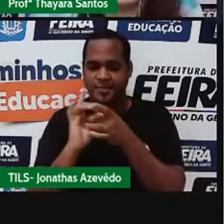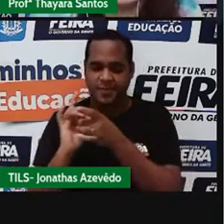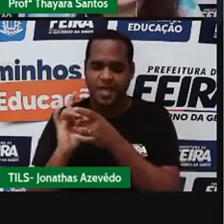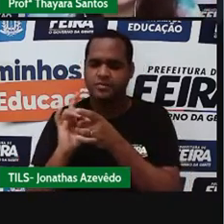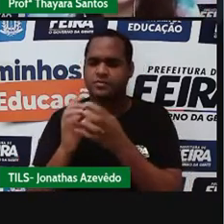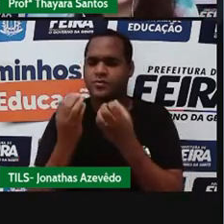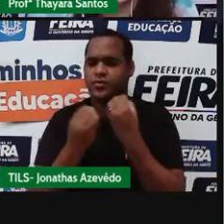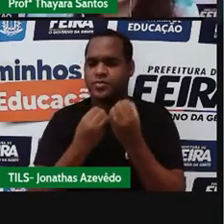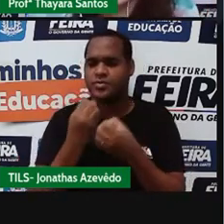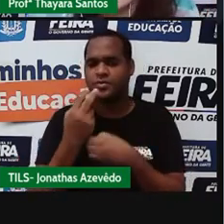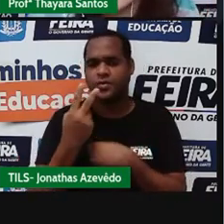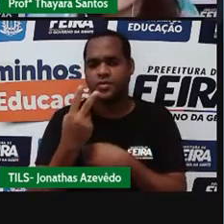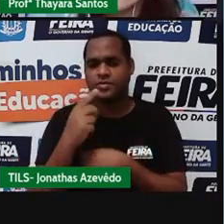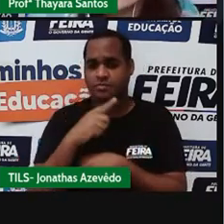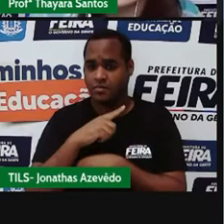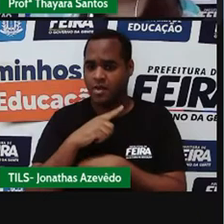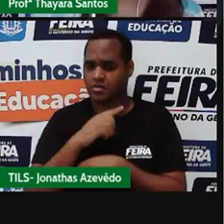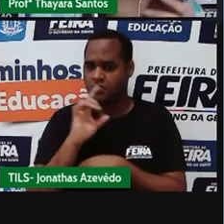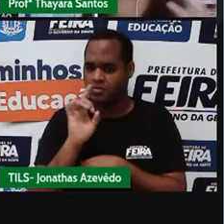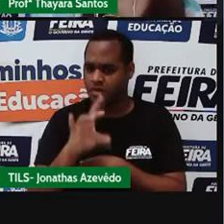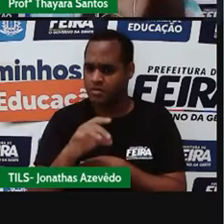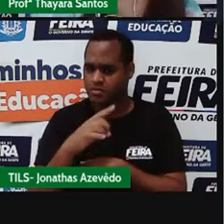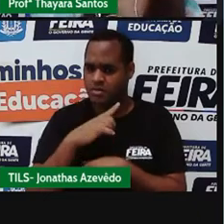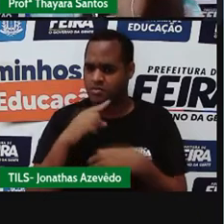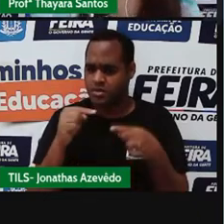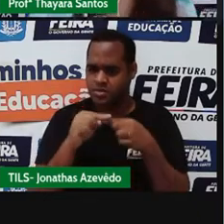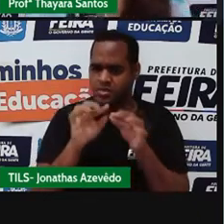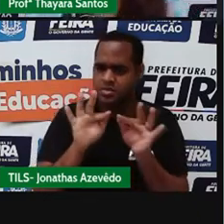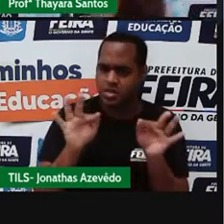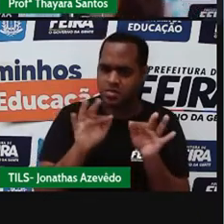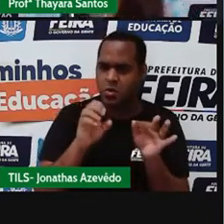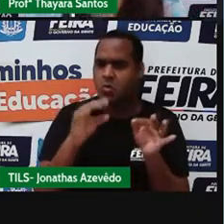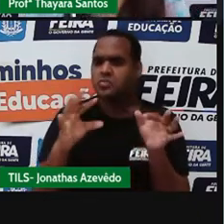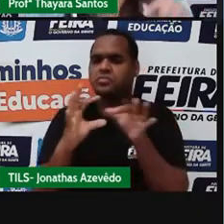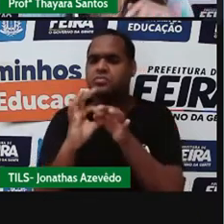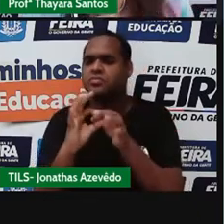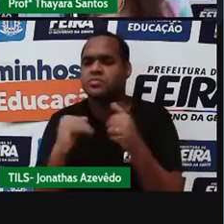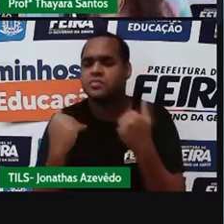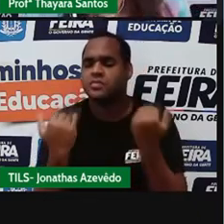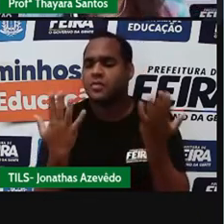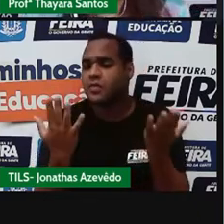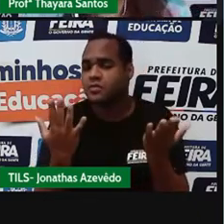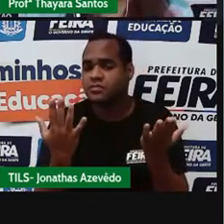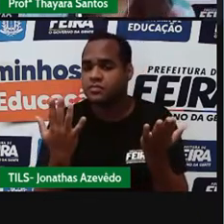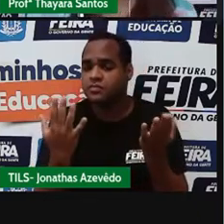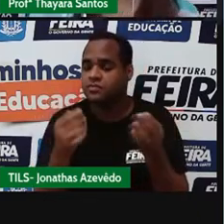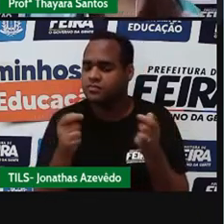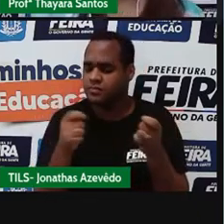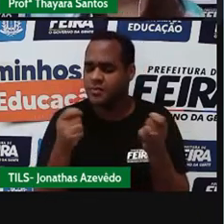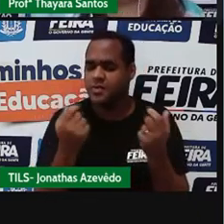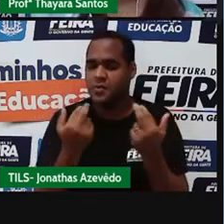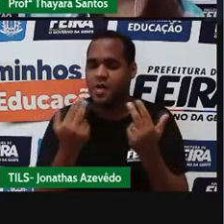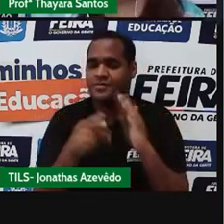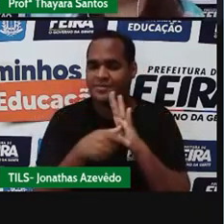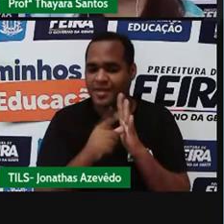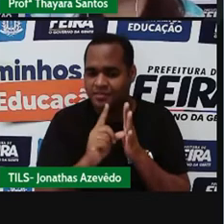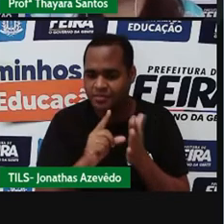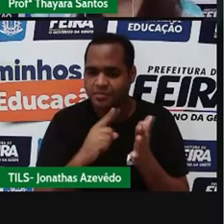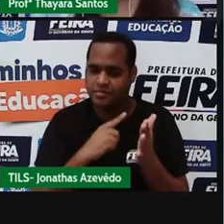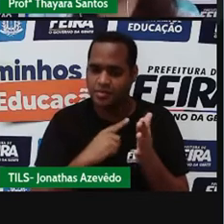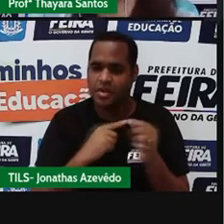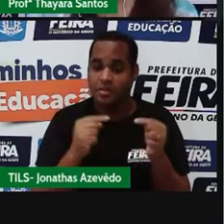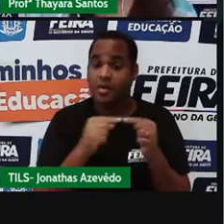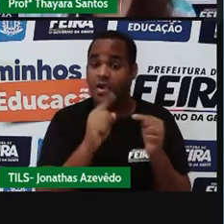dois átomos de oxigênio somente, é uma substância simples ou composta? Vai ser igual à que a gente fez antes. Também é uma